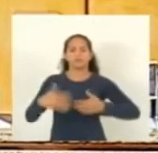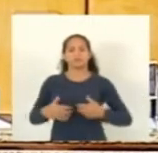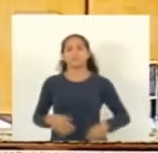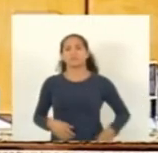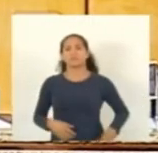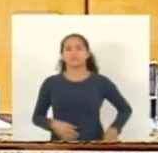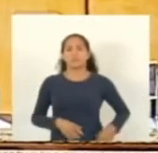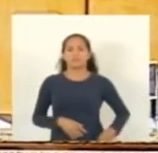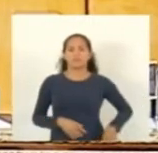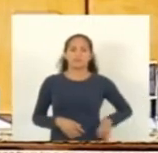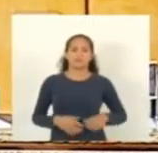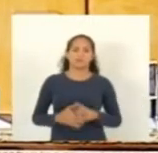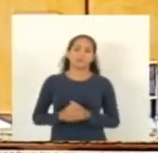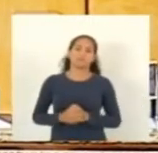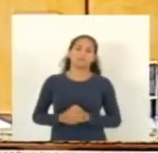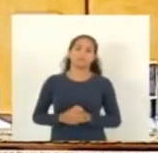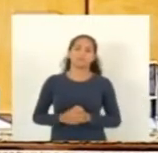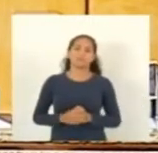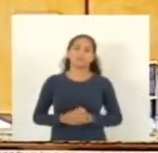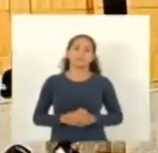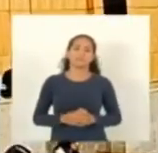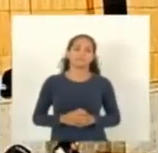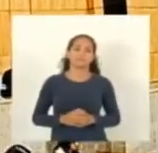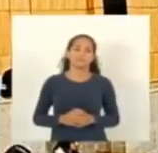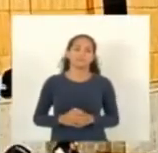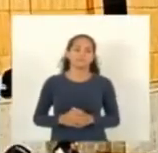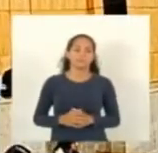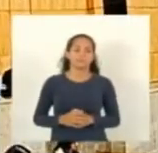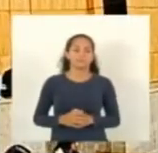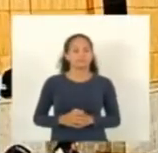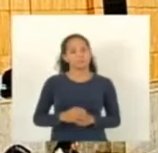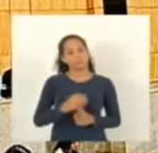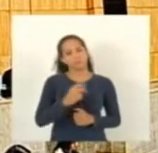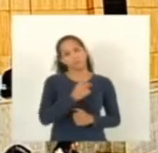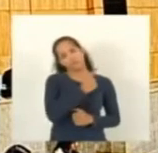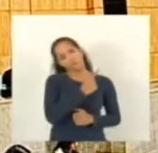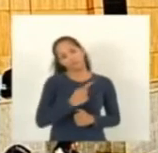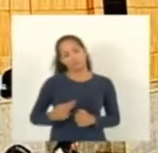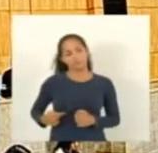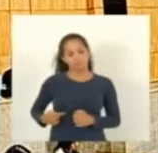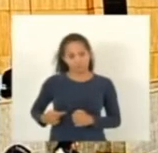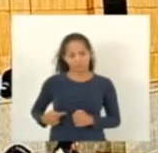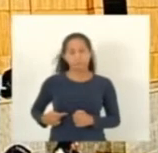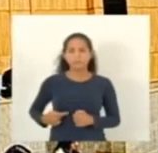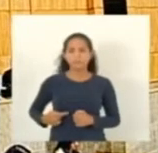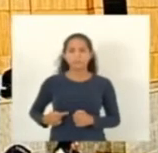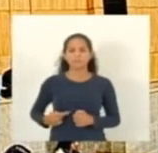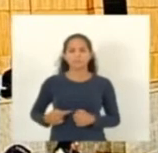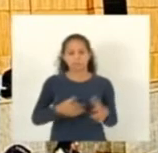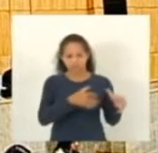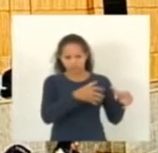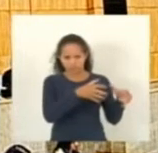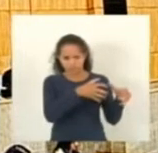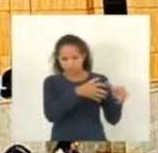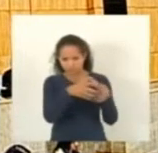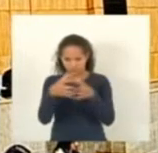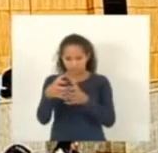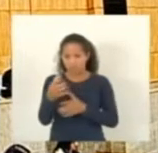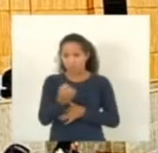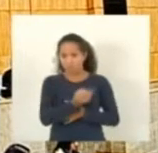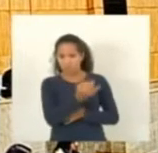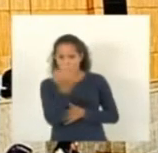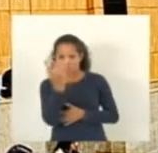segurança e comissões e comissão de finanças. Senhor presidente, acordo nas comissões reunidas,